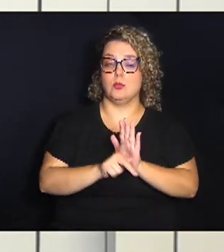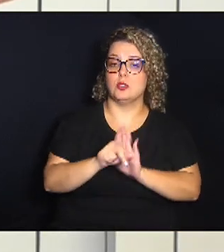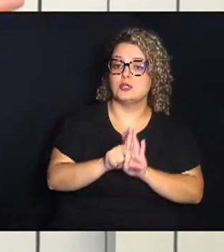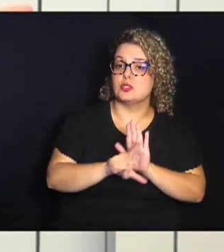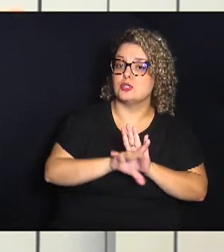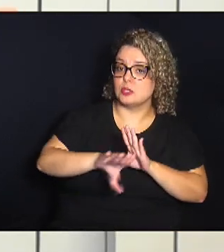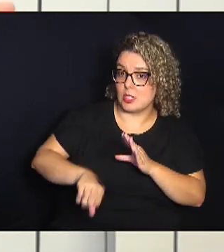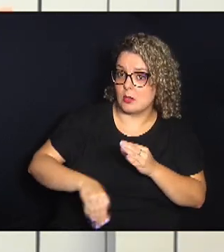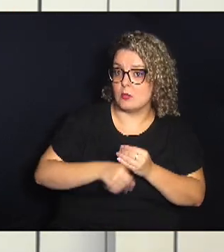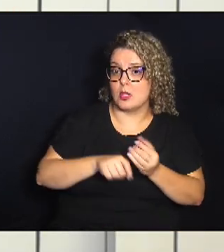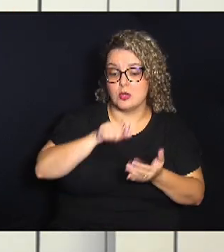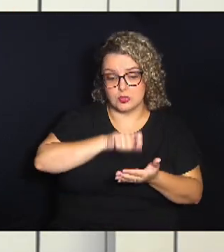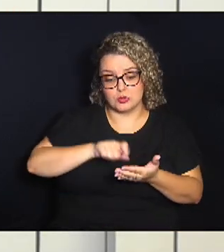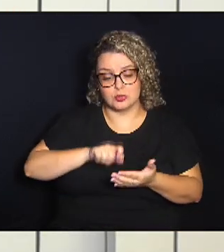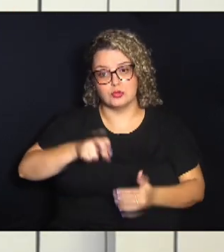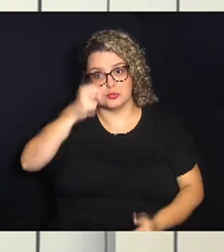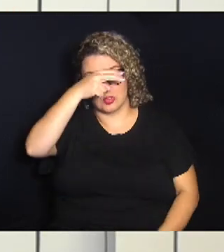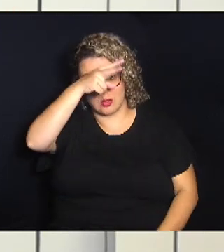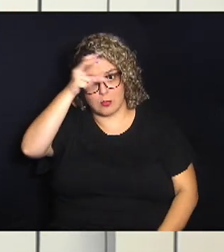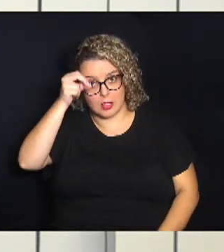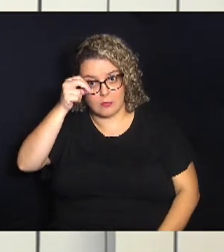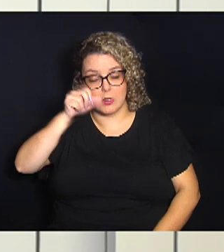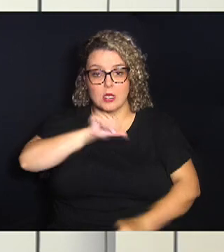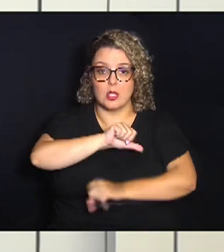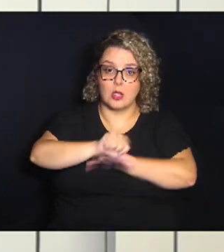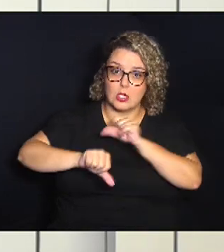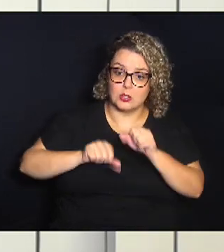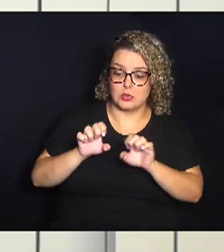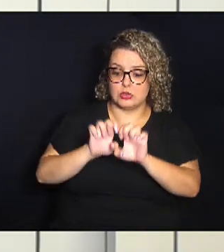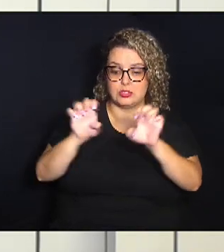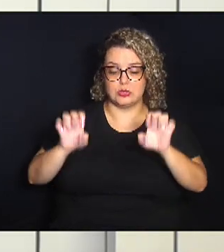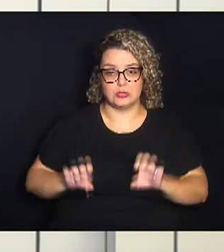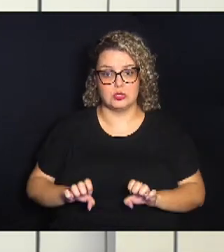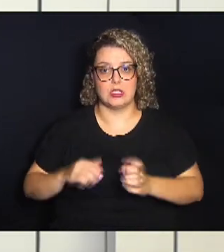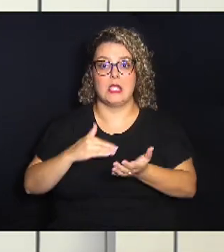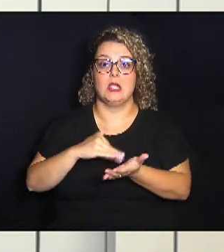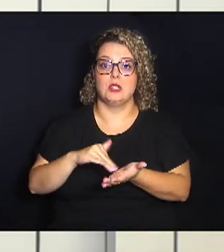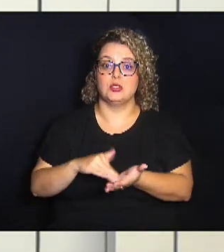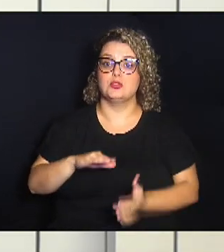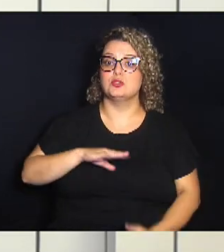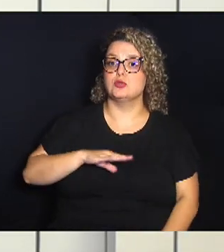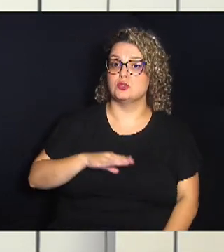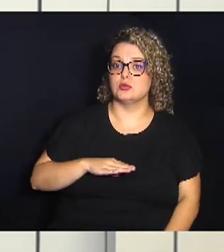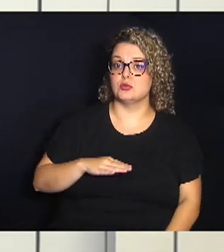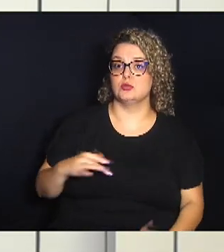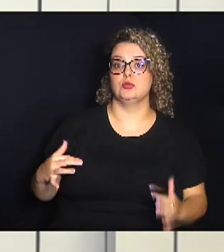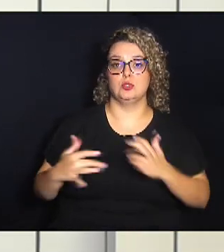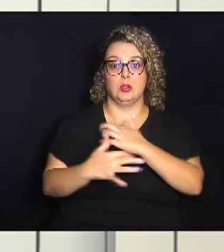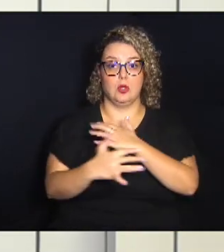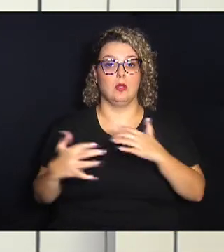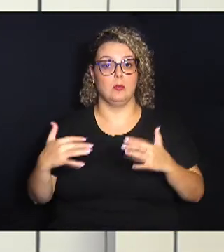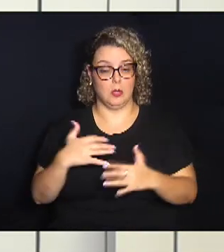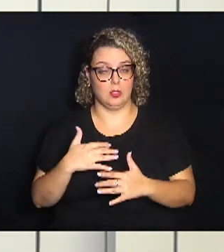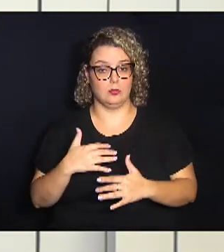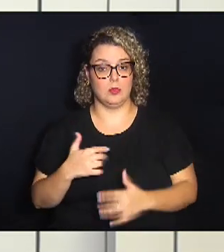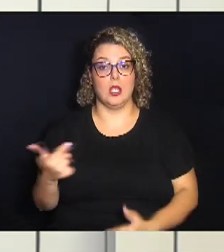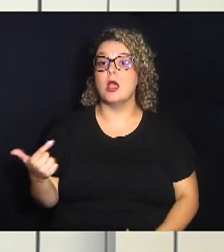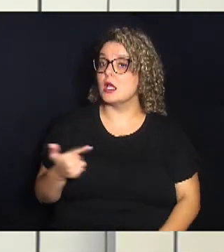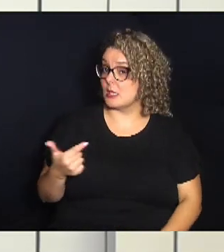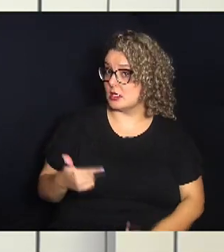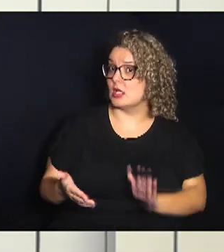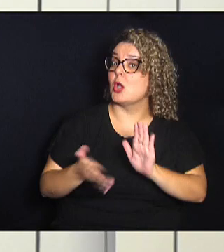complementar de autoria do prefeito, que altera a estrutura da Secretaria Municipal de Urbanismo. E a segunda